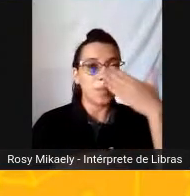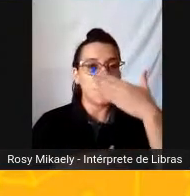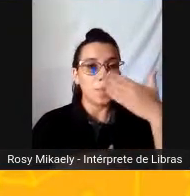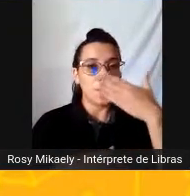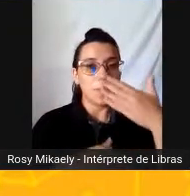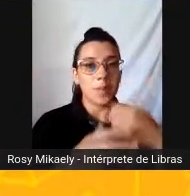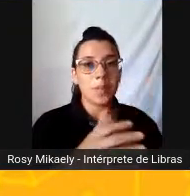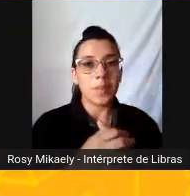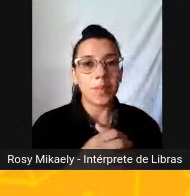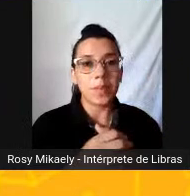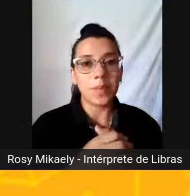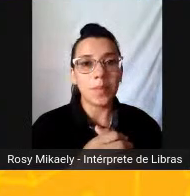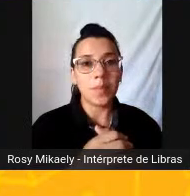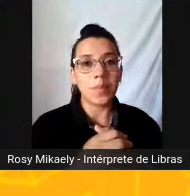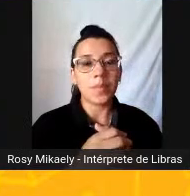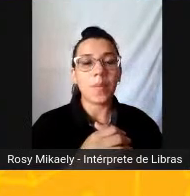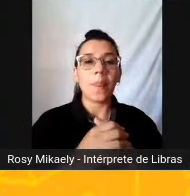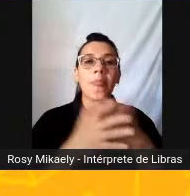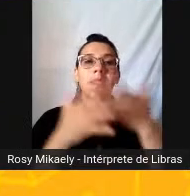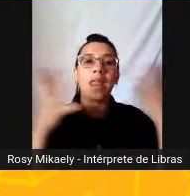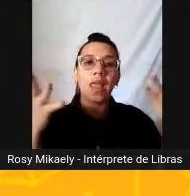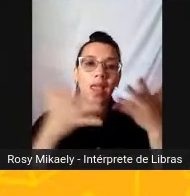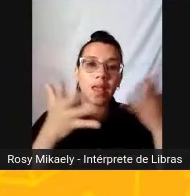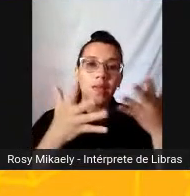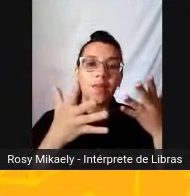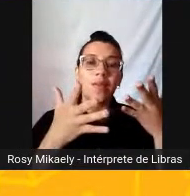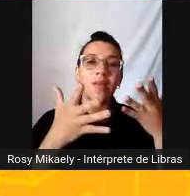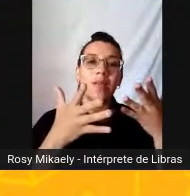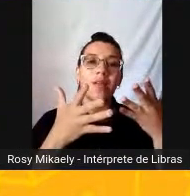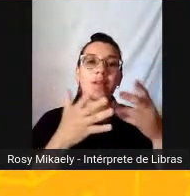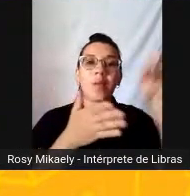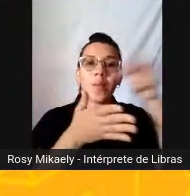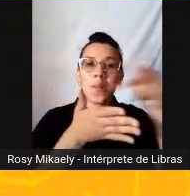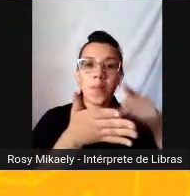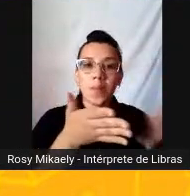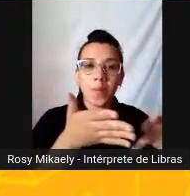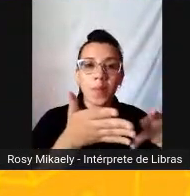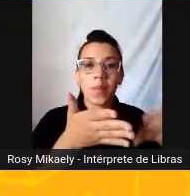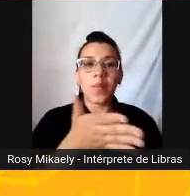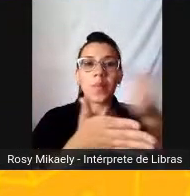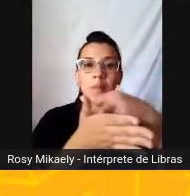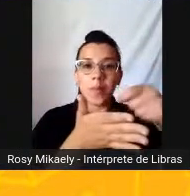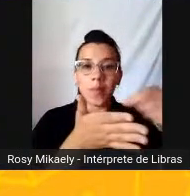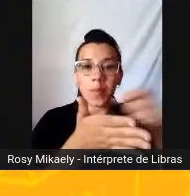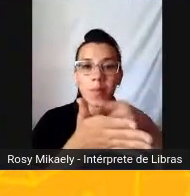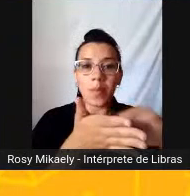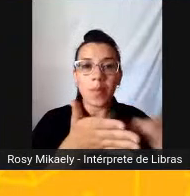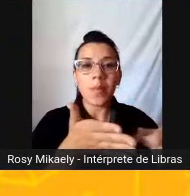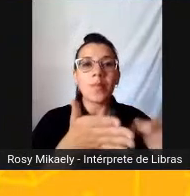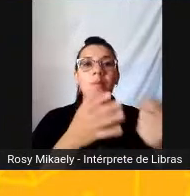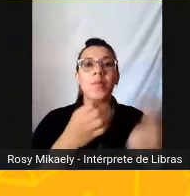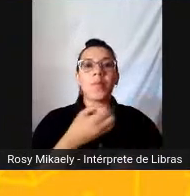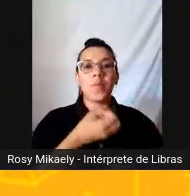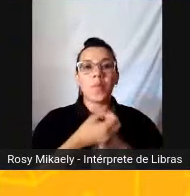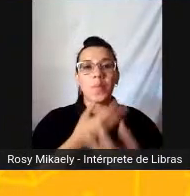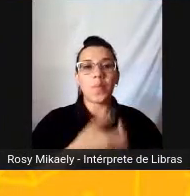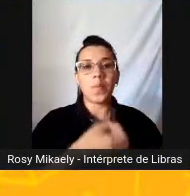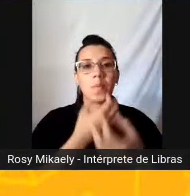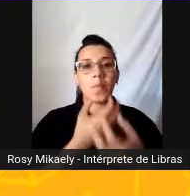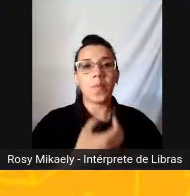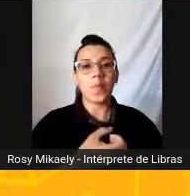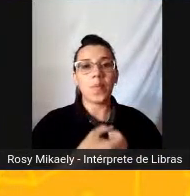um poema sobre a rapariga Que está sentada no café Em frente da chávena de café Enquanto alisa os